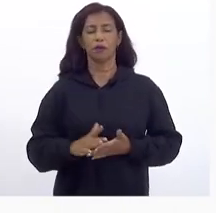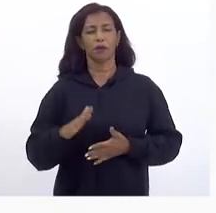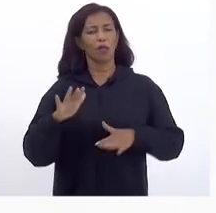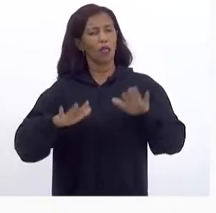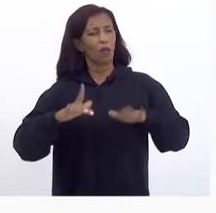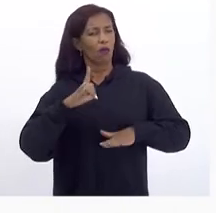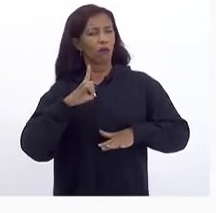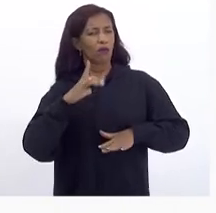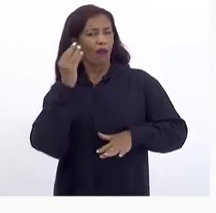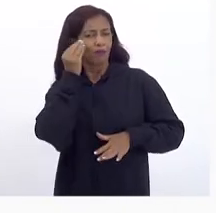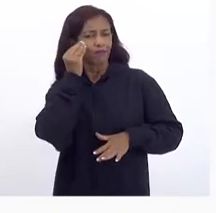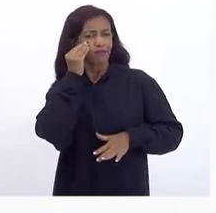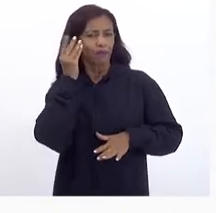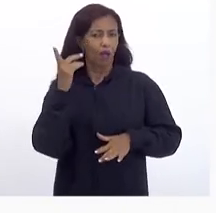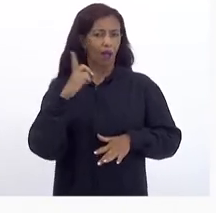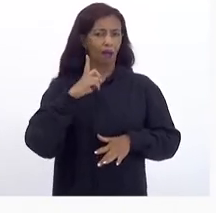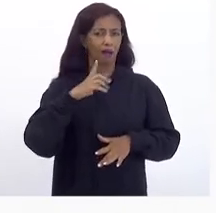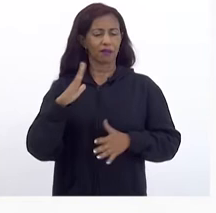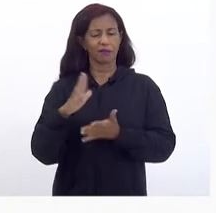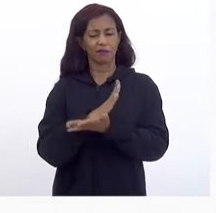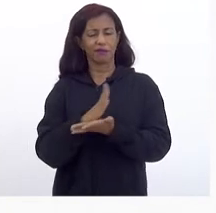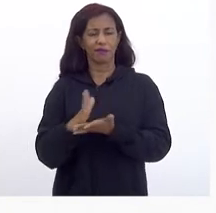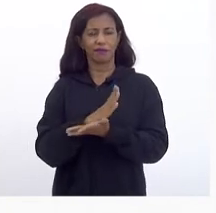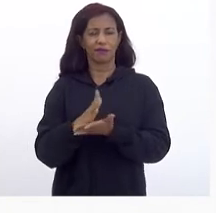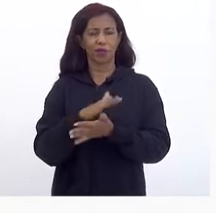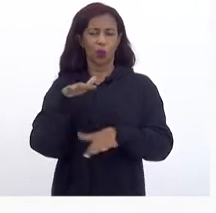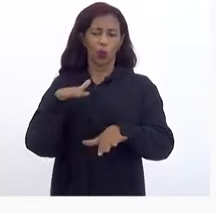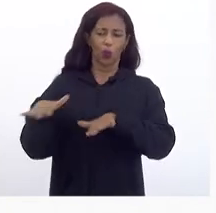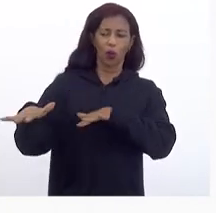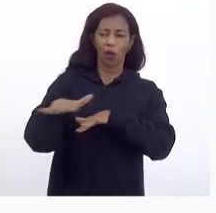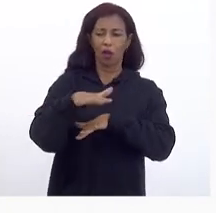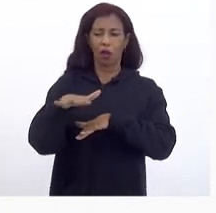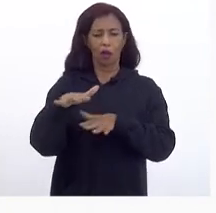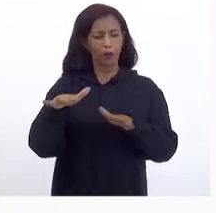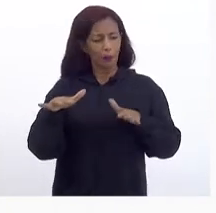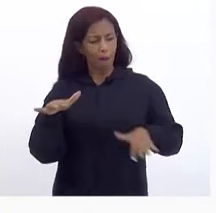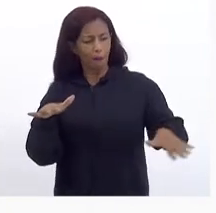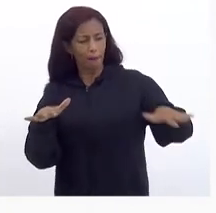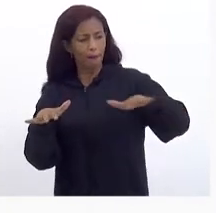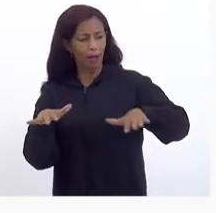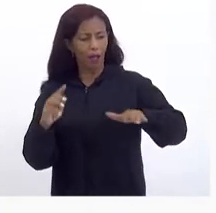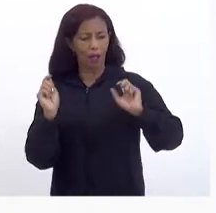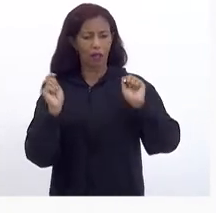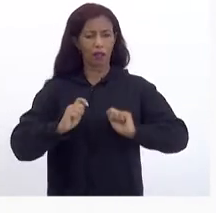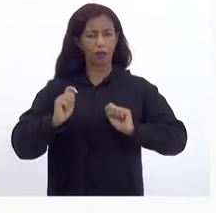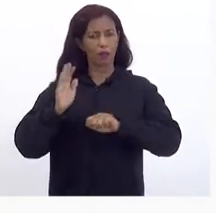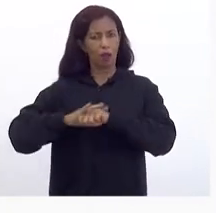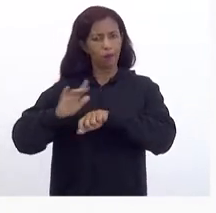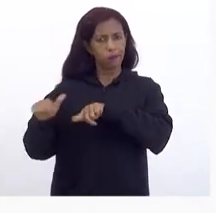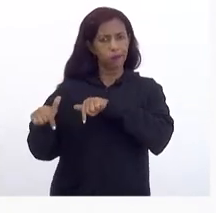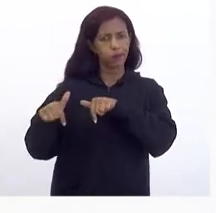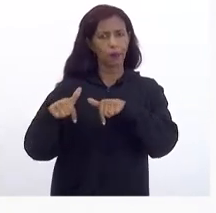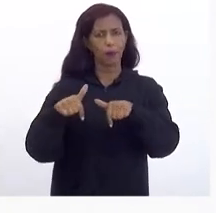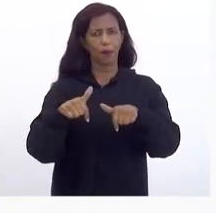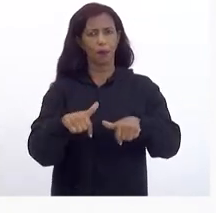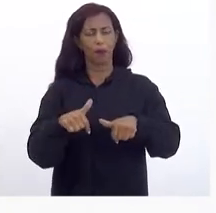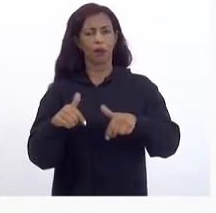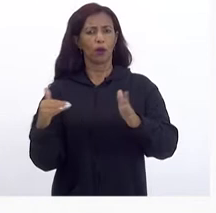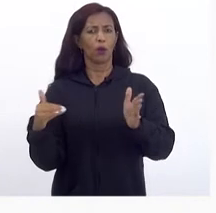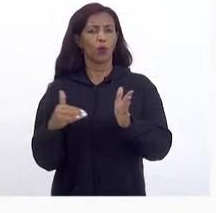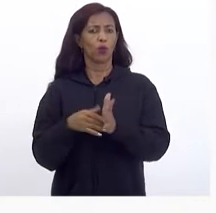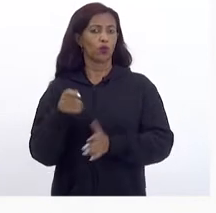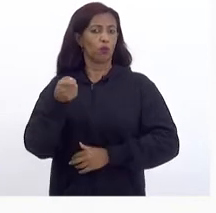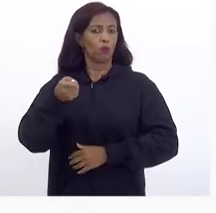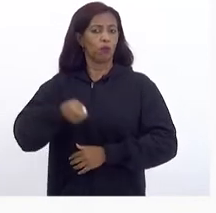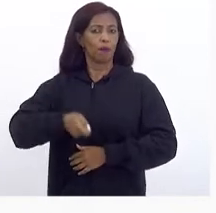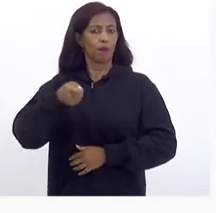Uma expectativa De alguns Campos Que pudessem Começar a operar O último leilão Da